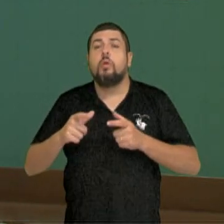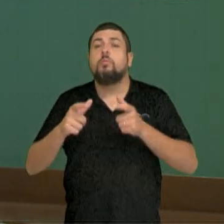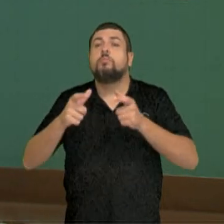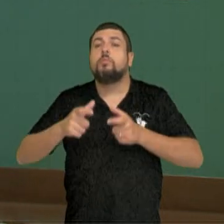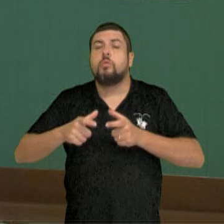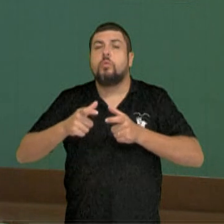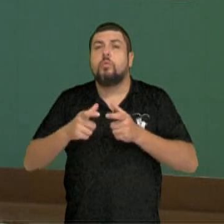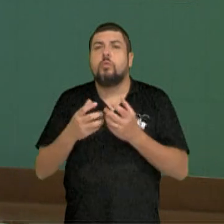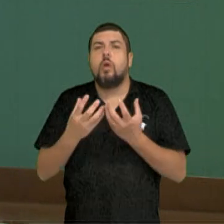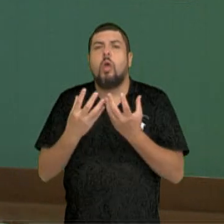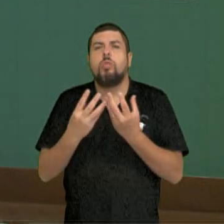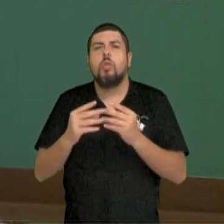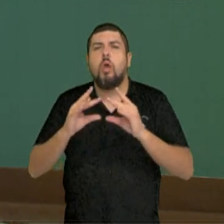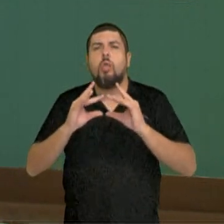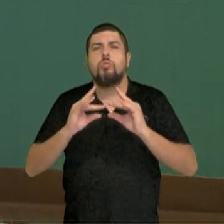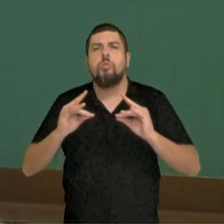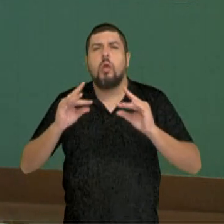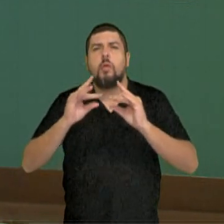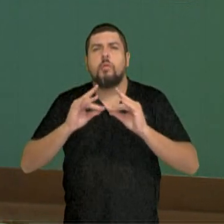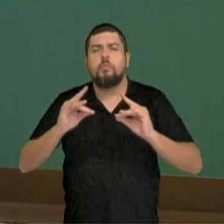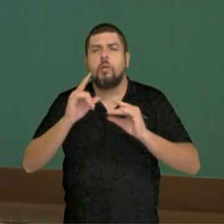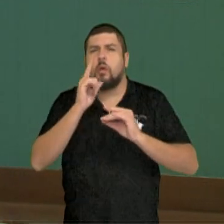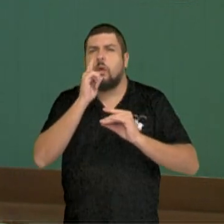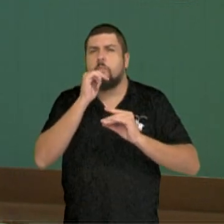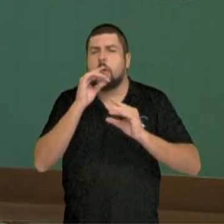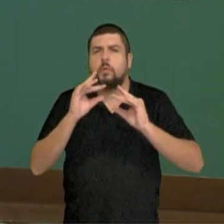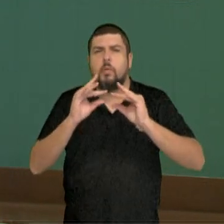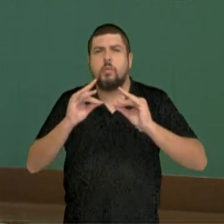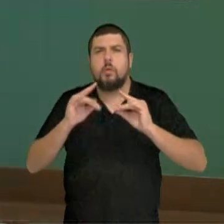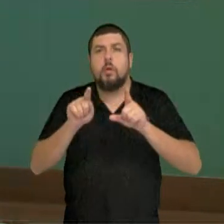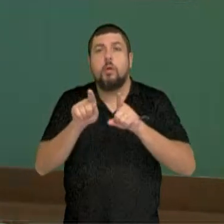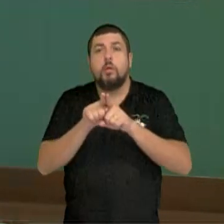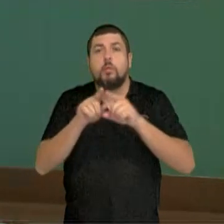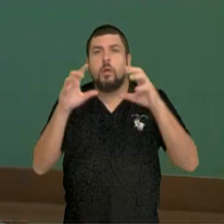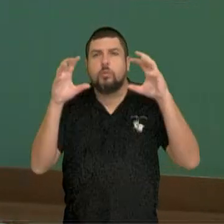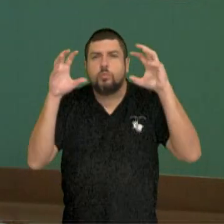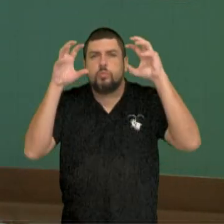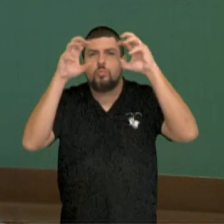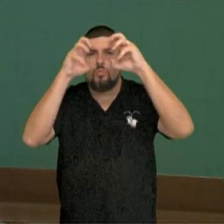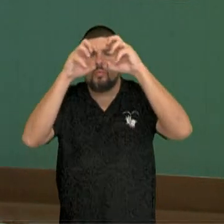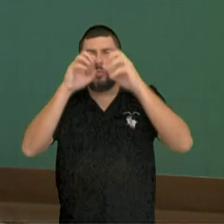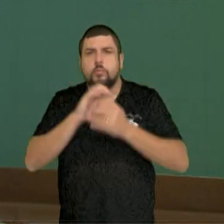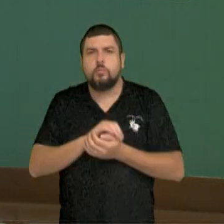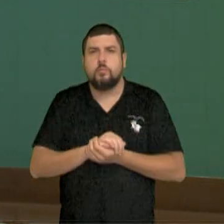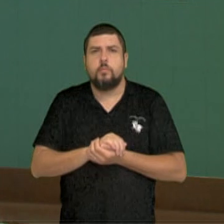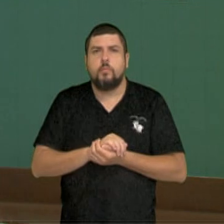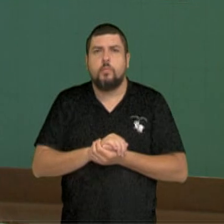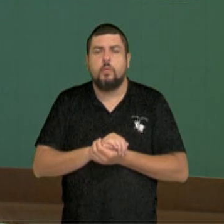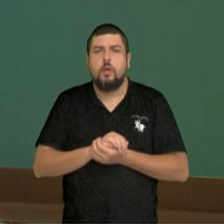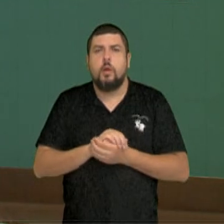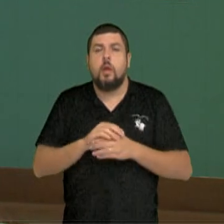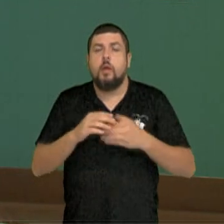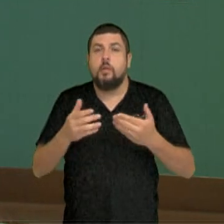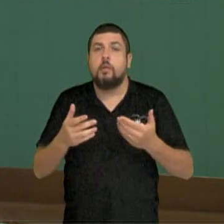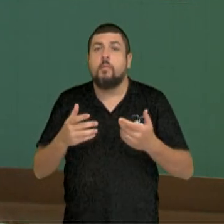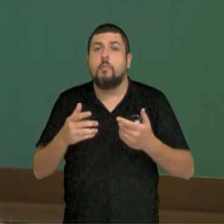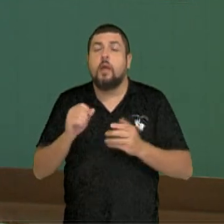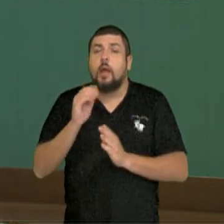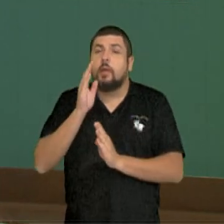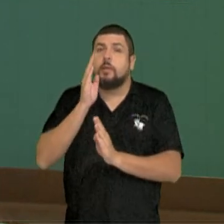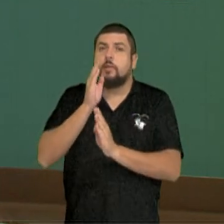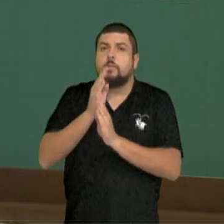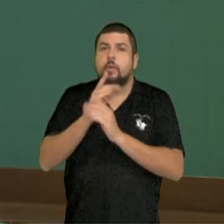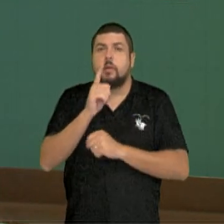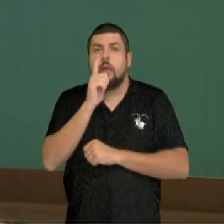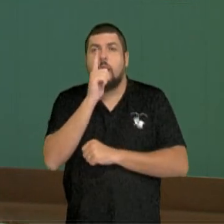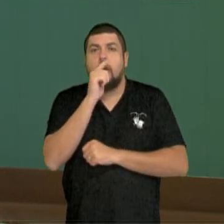sombreados. Por quê? Tanto as briófitas quanto as pteridófitas dependem da água para